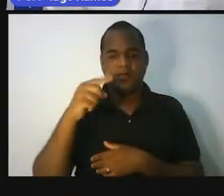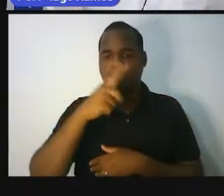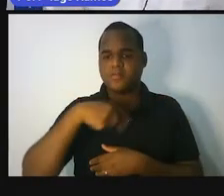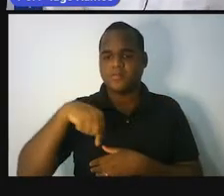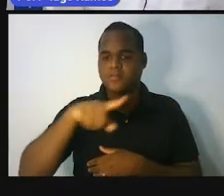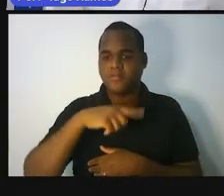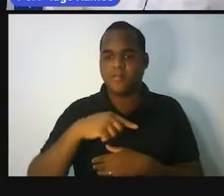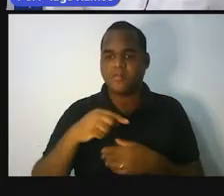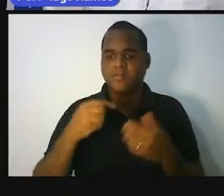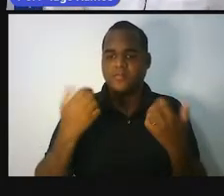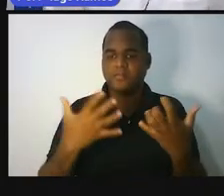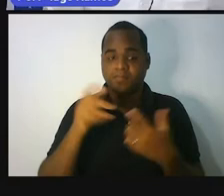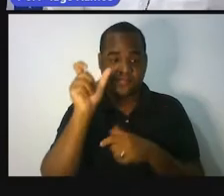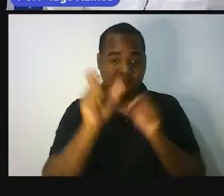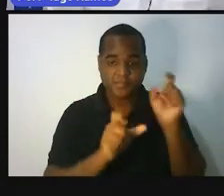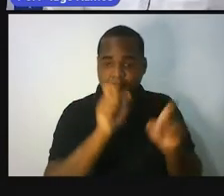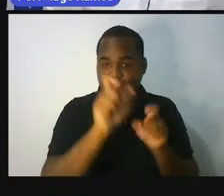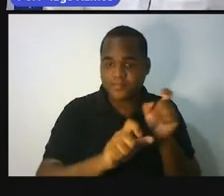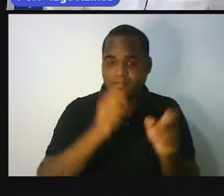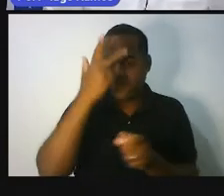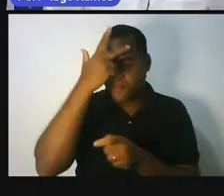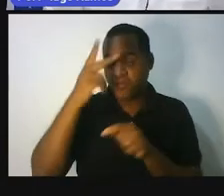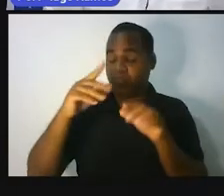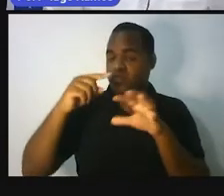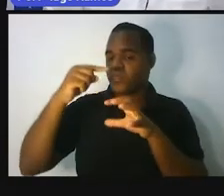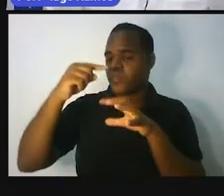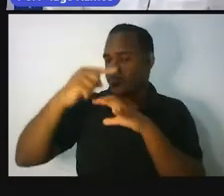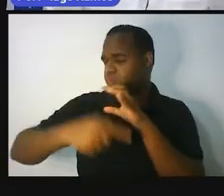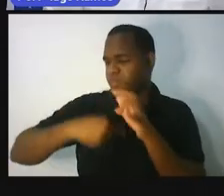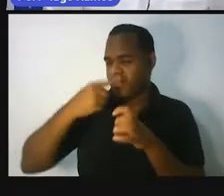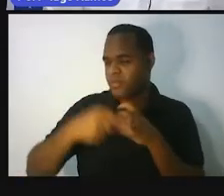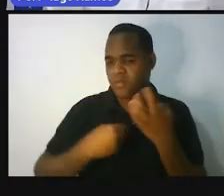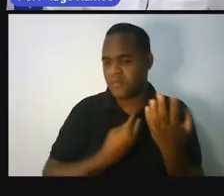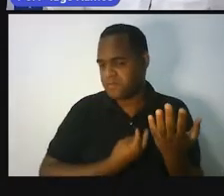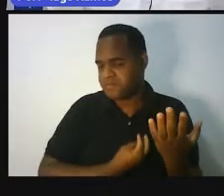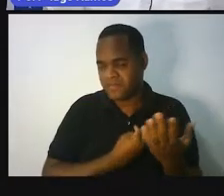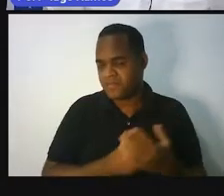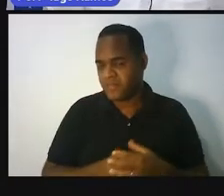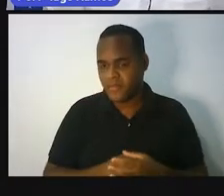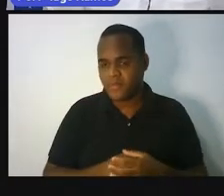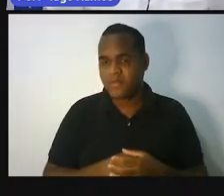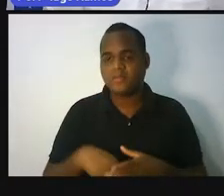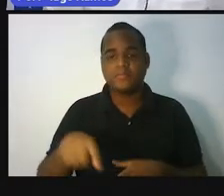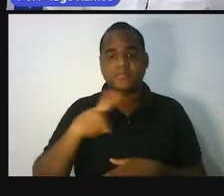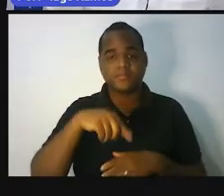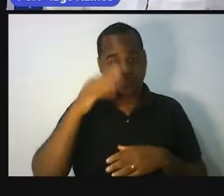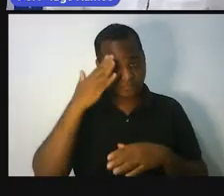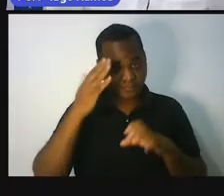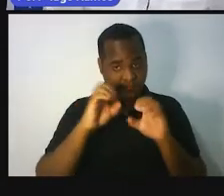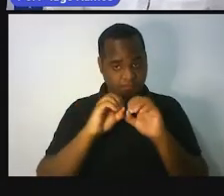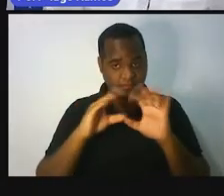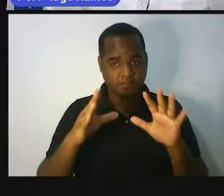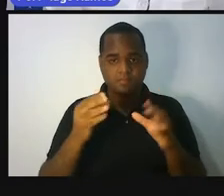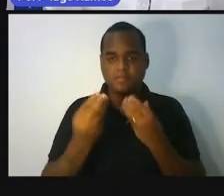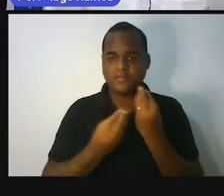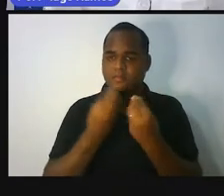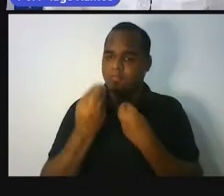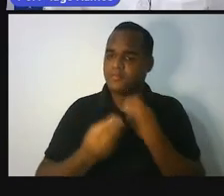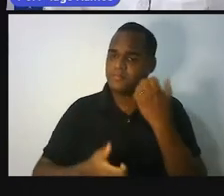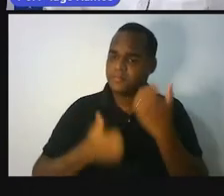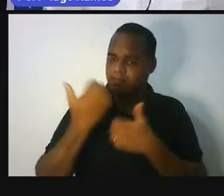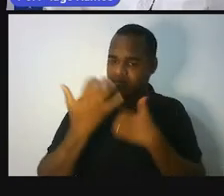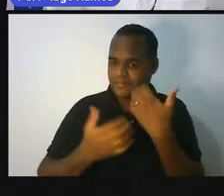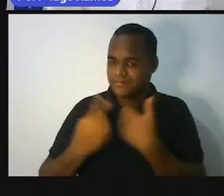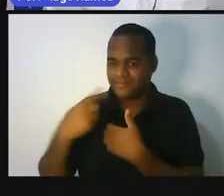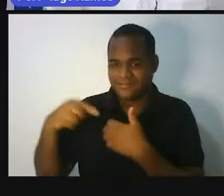me refiro ao ser humano, à humanidade. verdade, pra ficar mais claro o que estou tentando te fazer entender, é que desde quando o